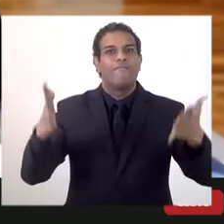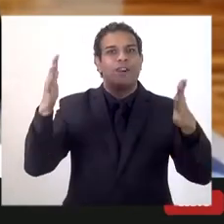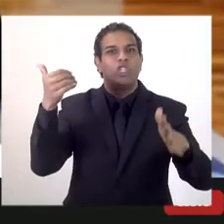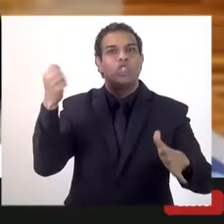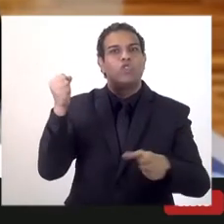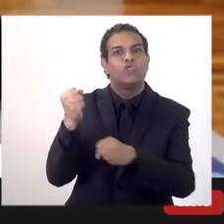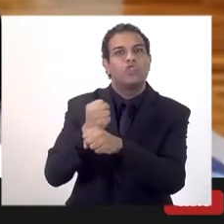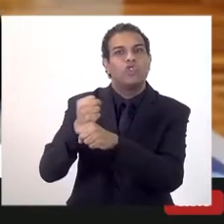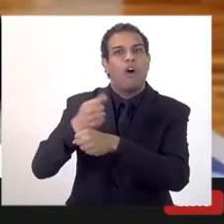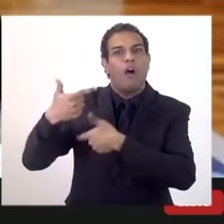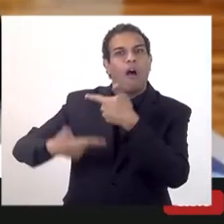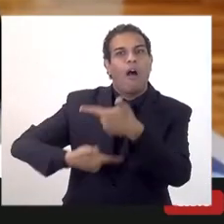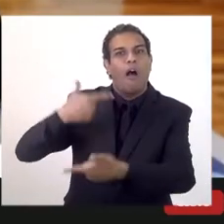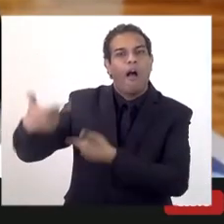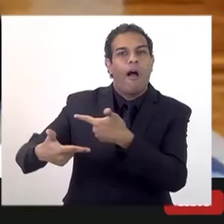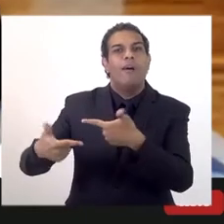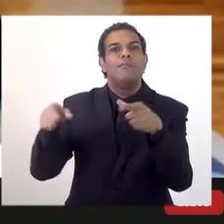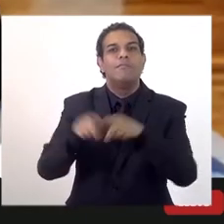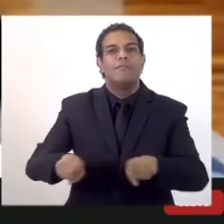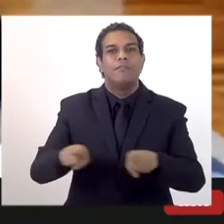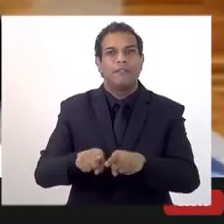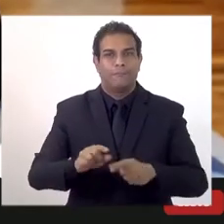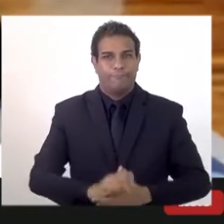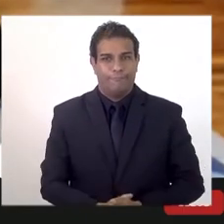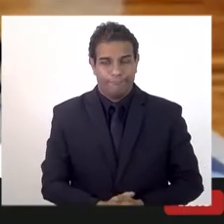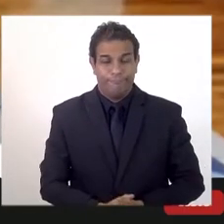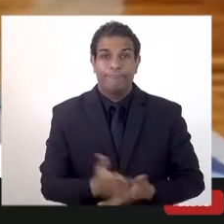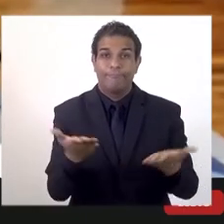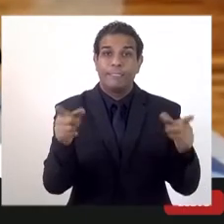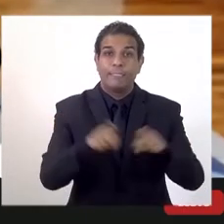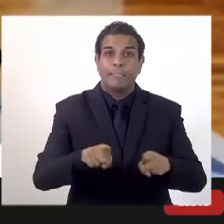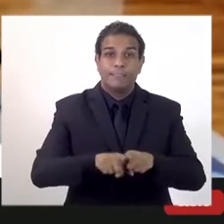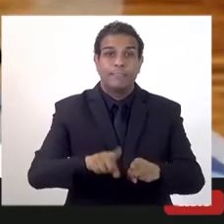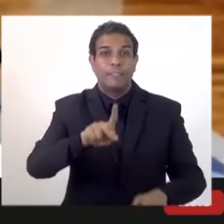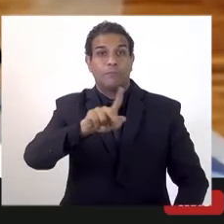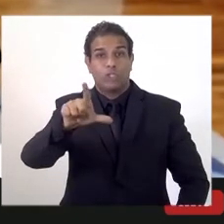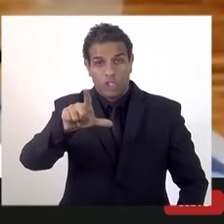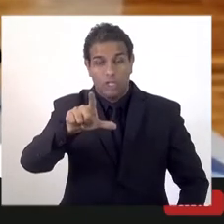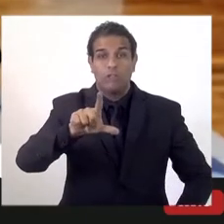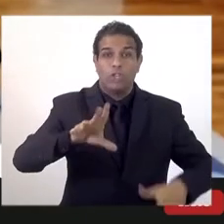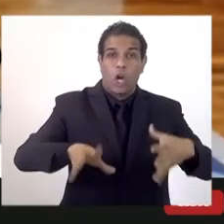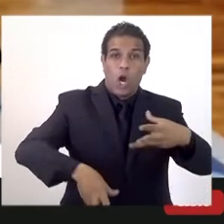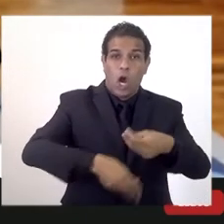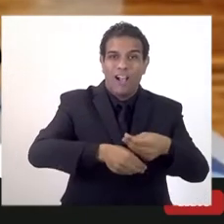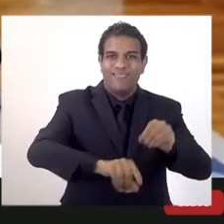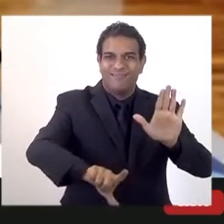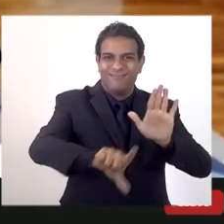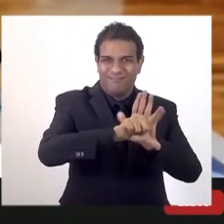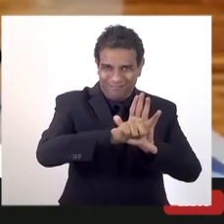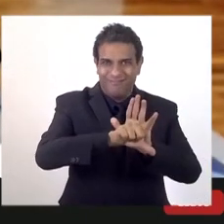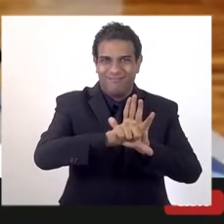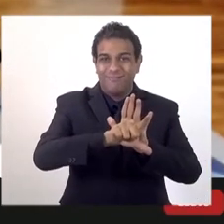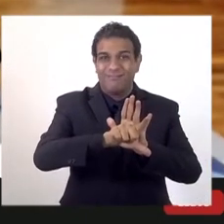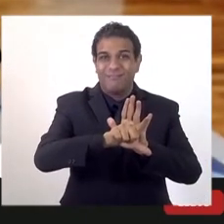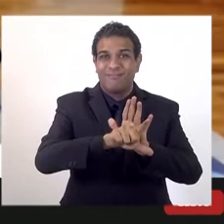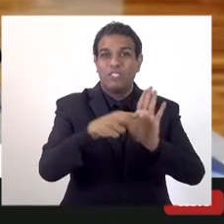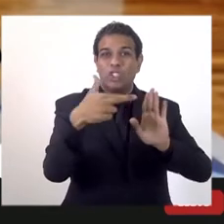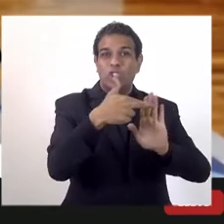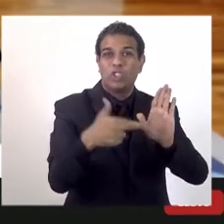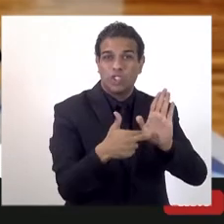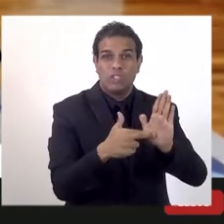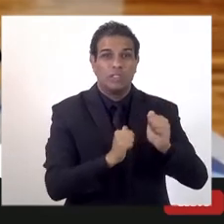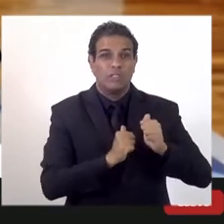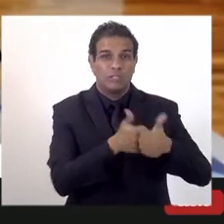PLC 42, que é o projeto de lei complementar, que está regulamentando